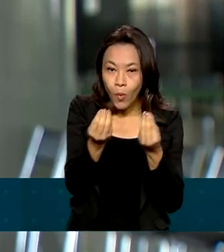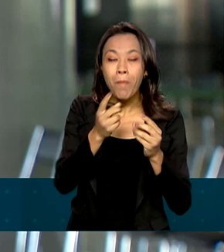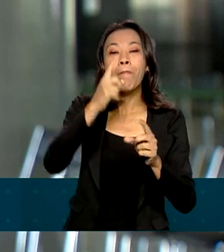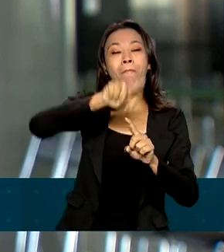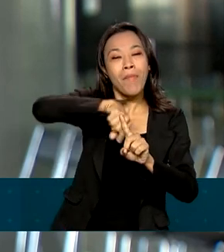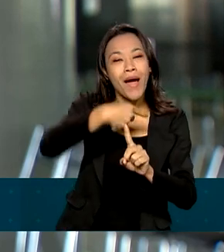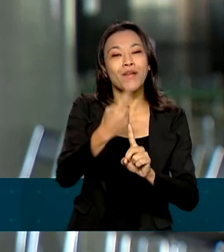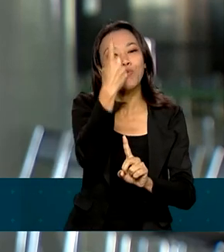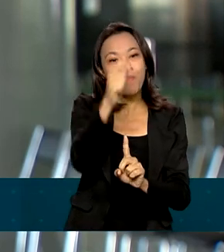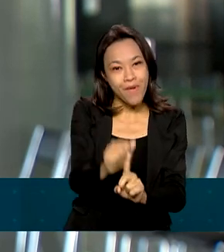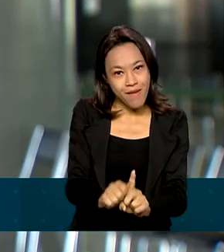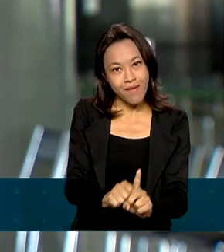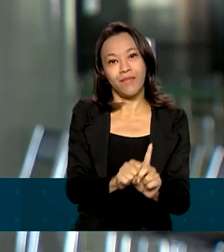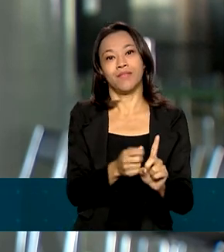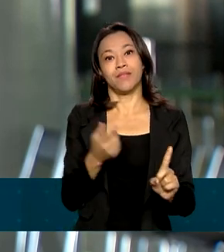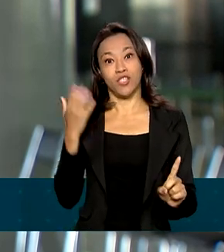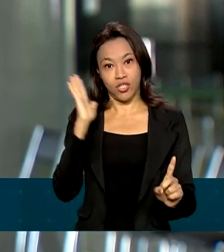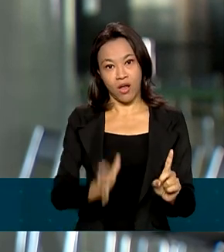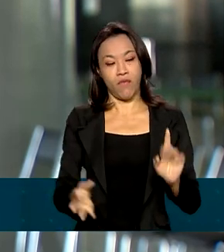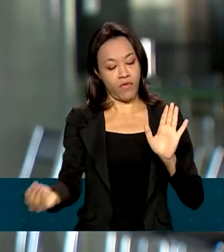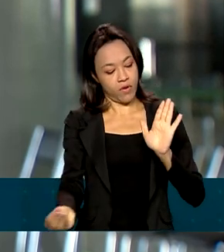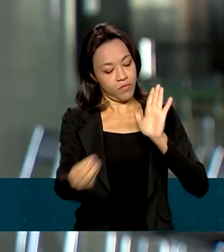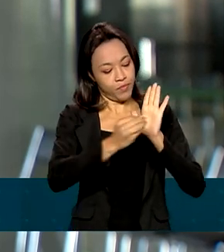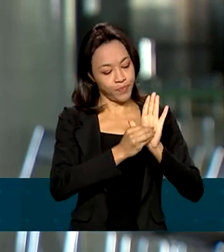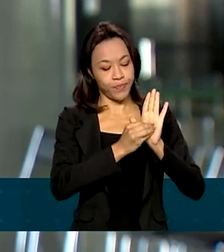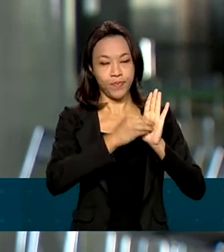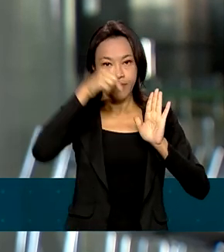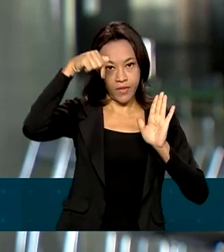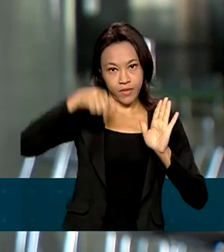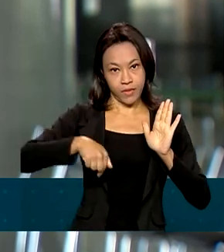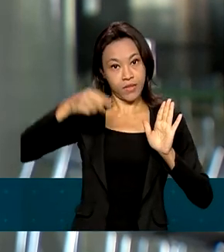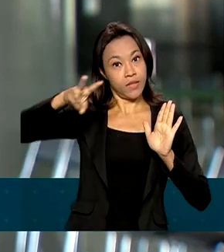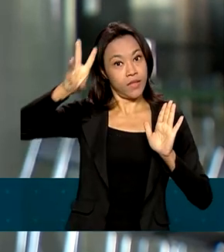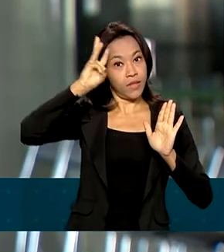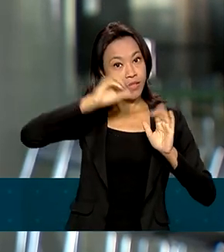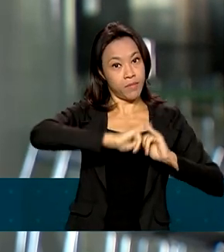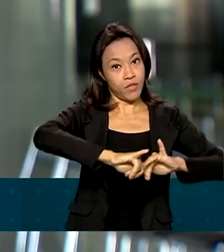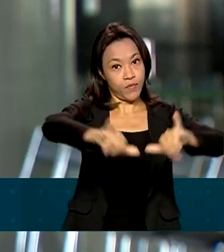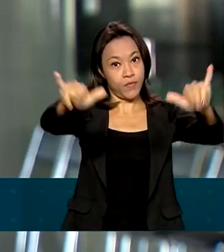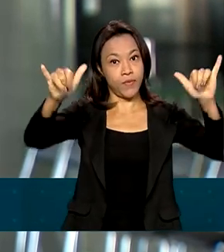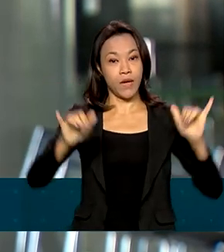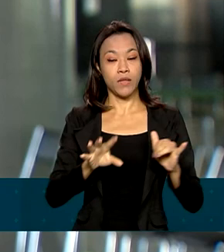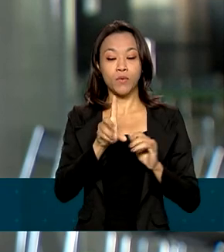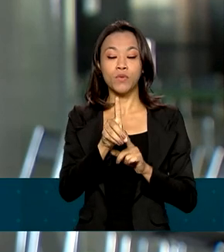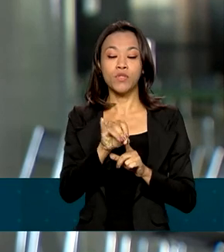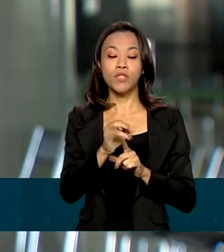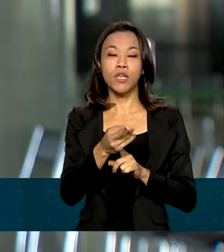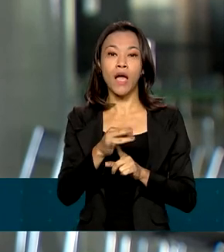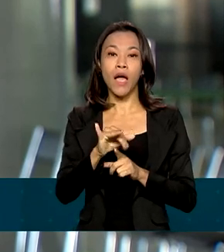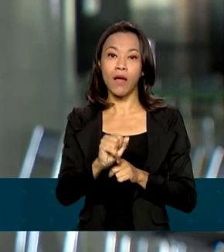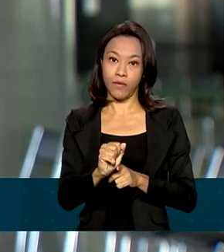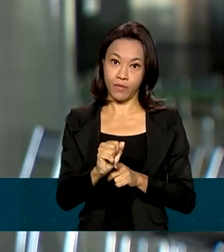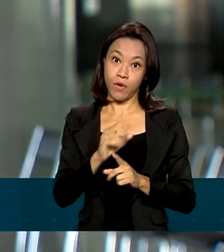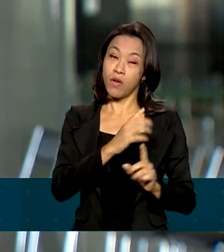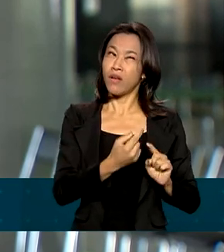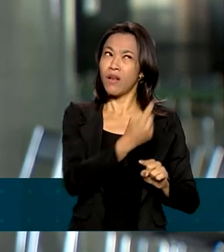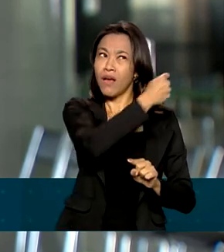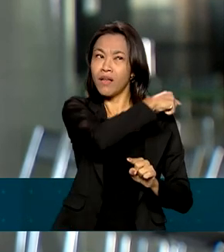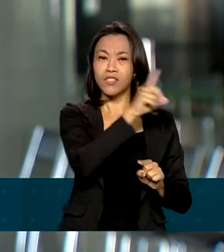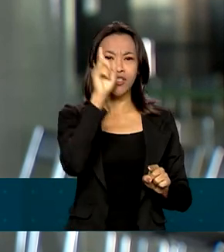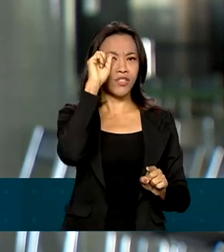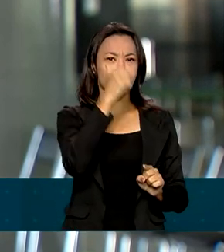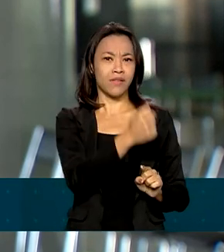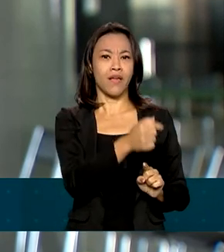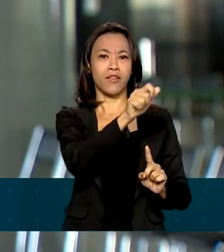um mês. A medida foi publicada no Diário Oficial da União desta terça-feira. O prazo começou lá no dia 7 de março e até ontem a